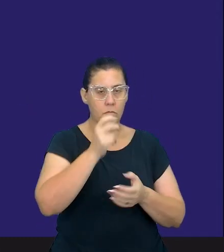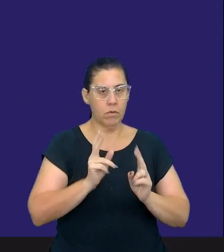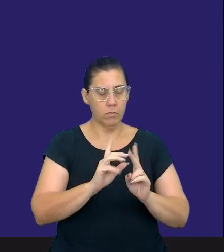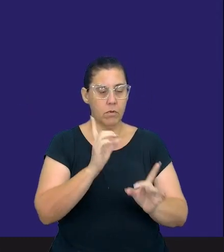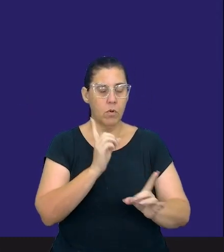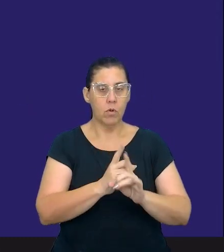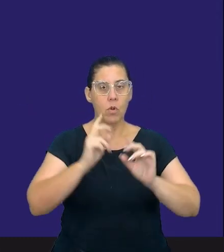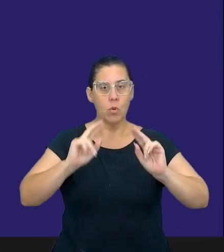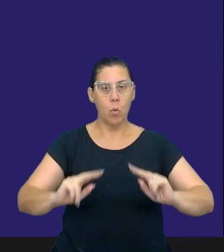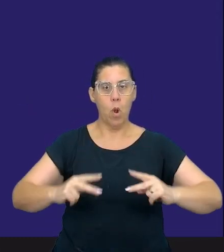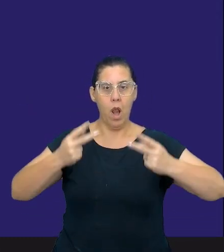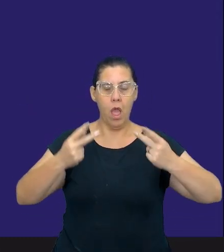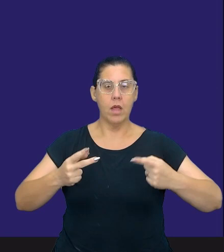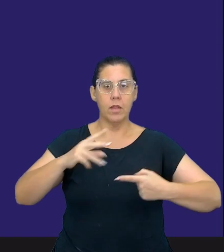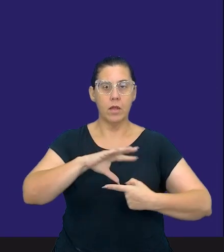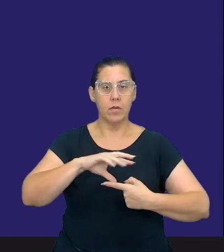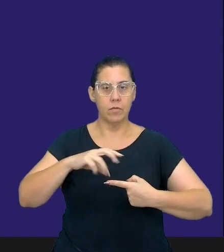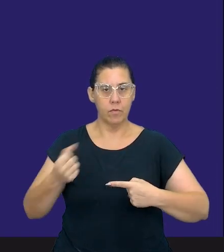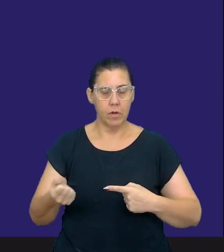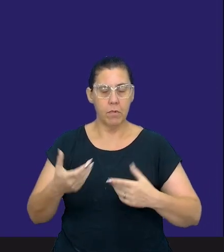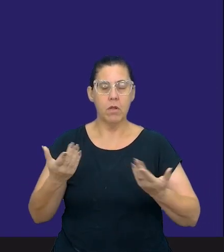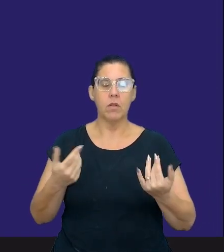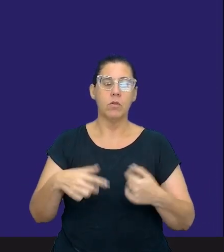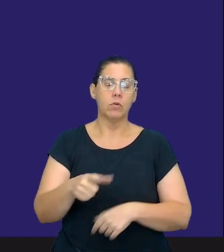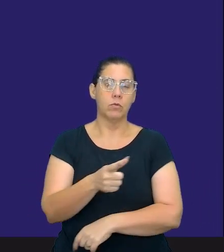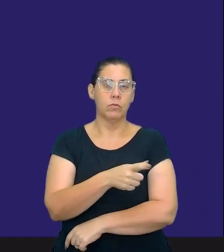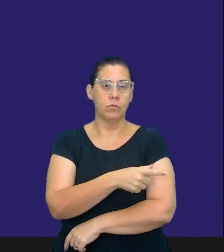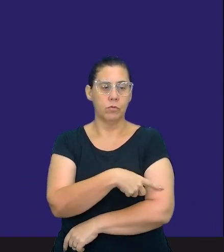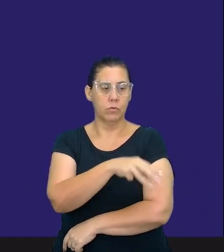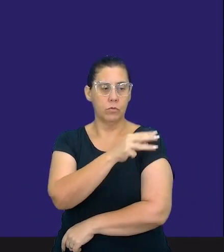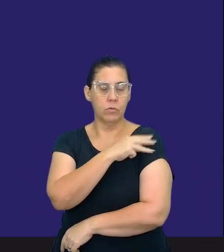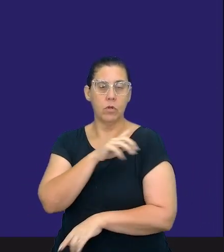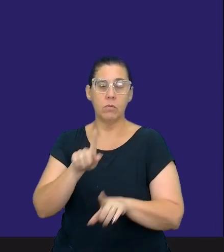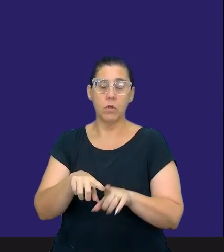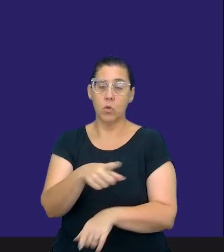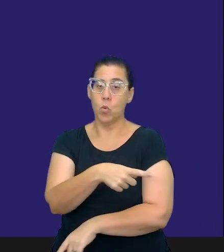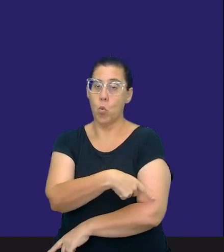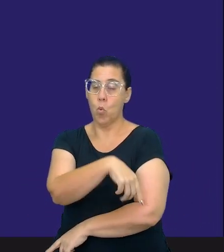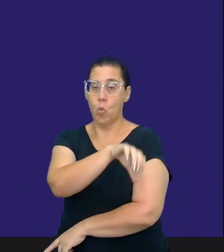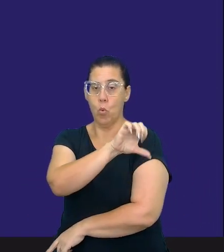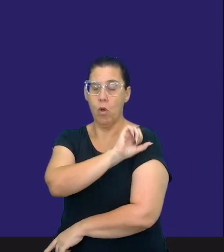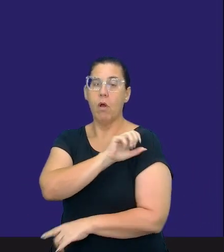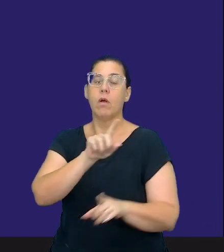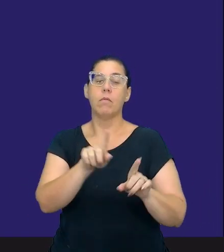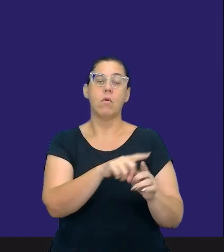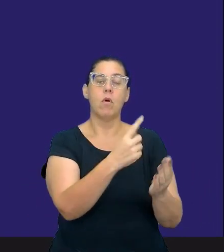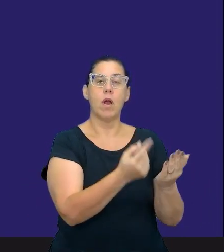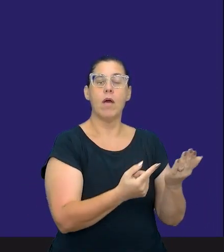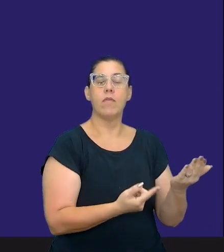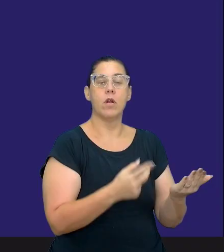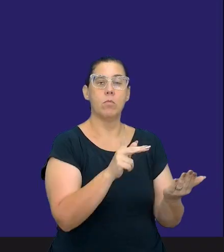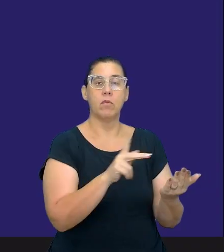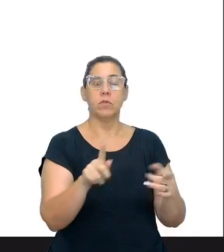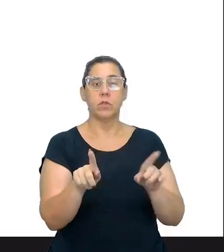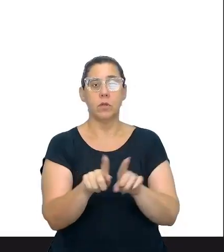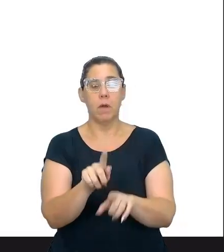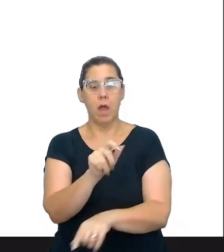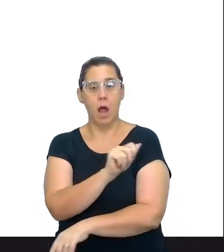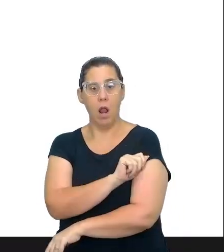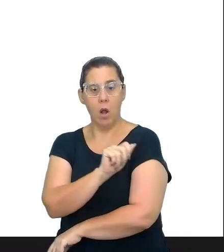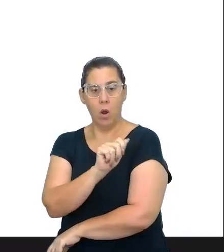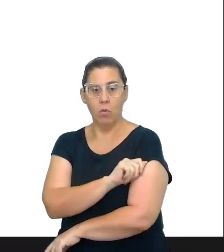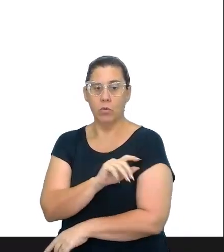no link da EFAP, tanto do Ensino Médio como do Ensino Fundamental, tanto o caderno do professor como o caderno do aluno.